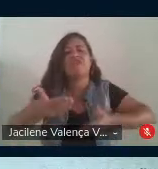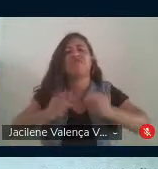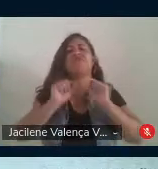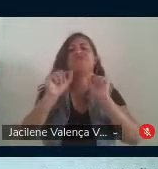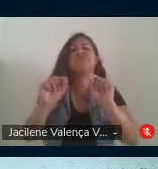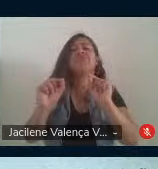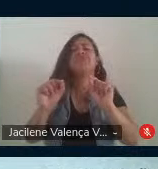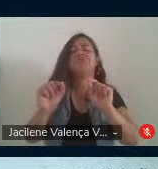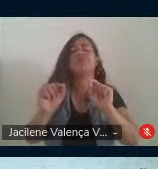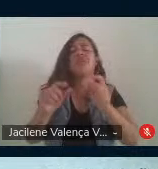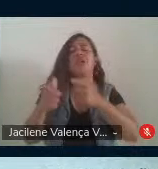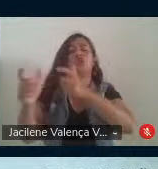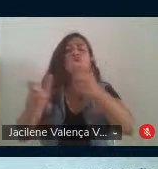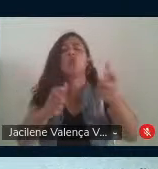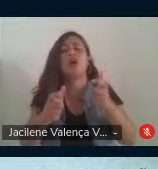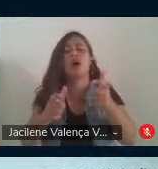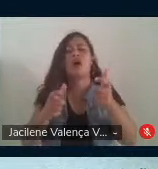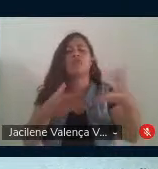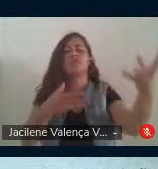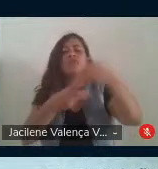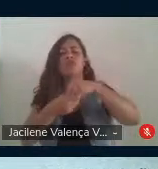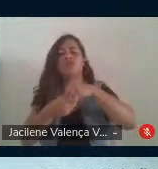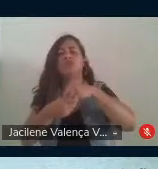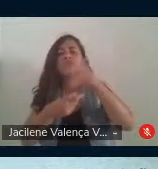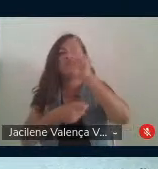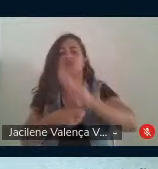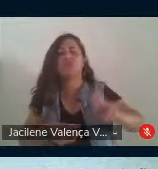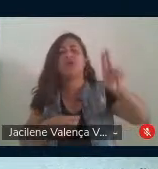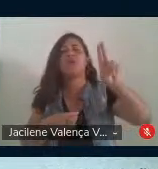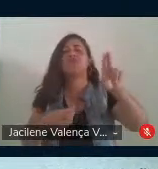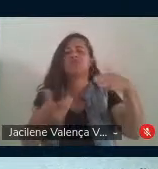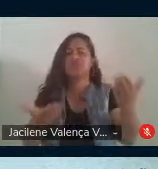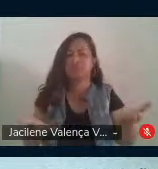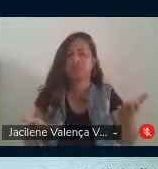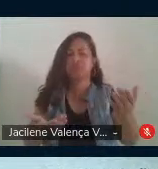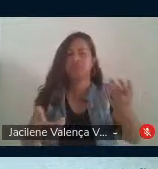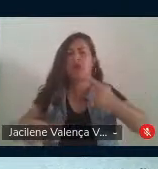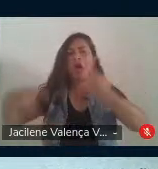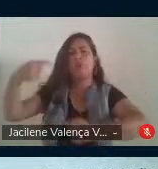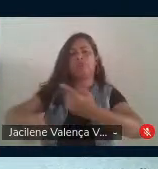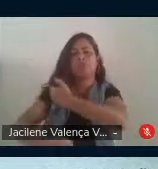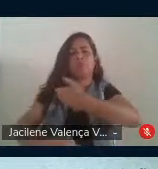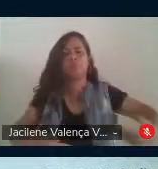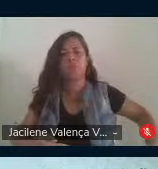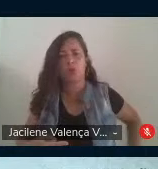ocupado no interior das universidades, nas políticas públicas?